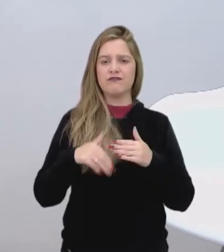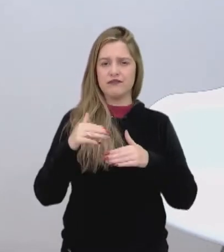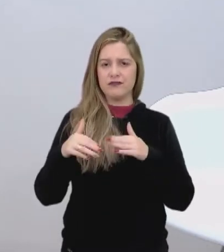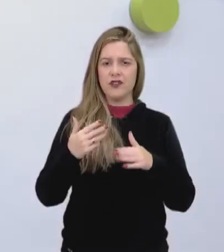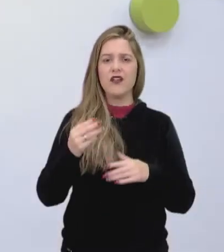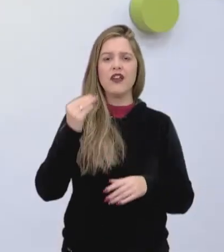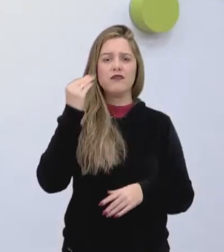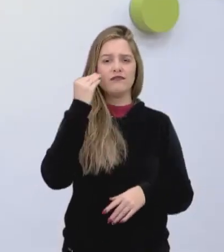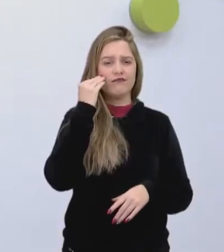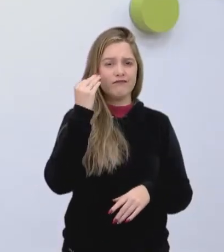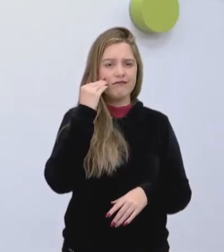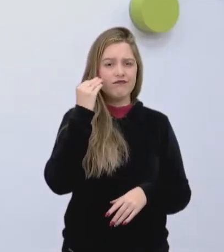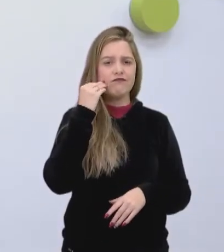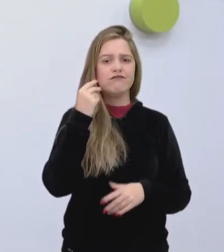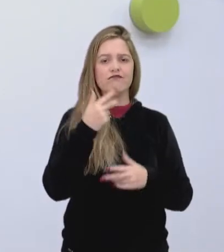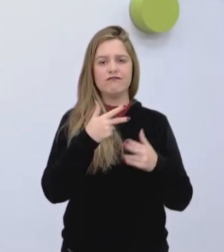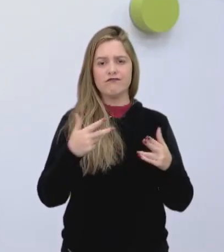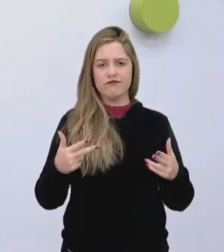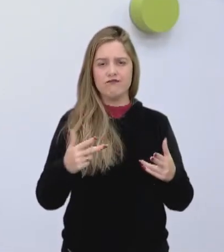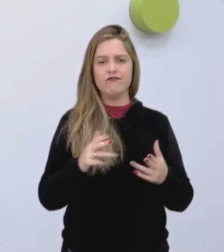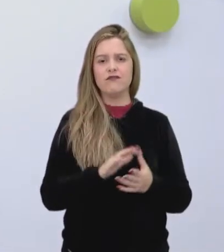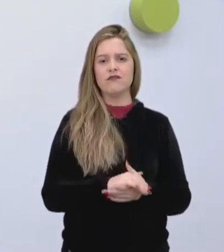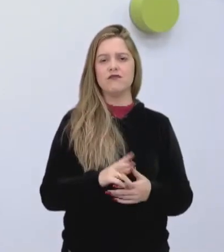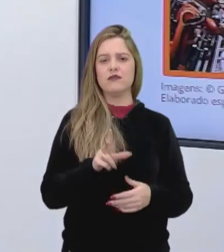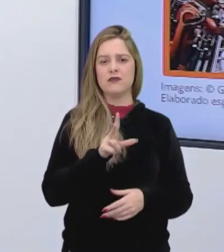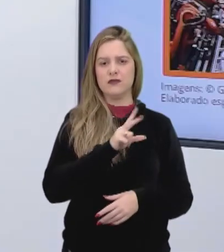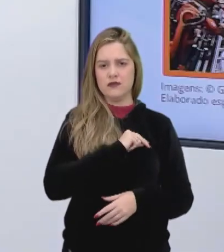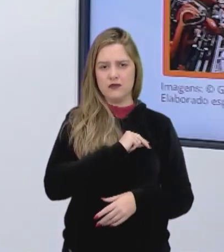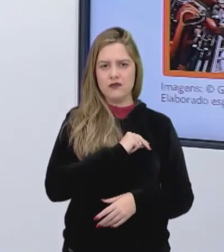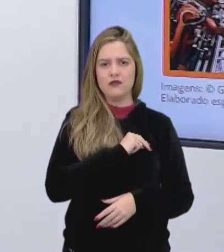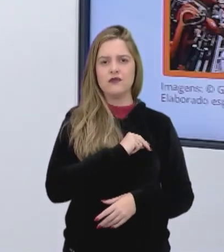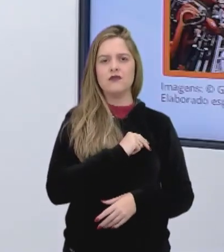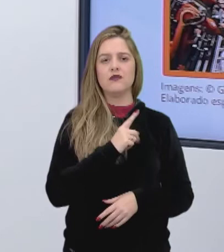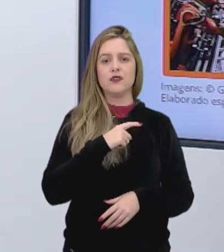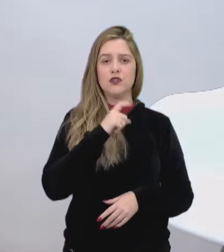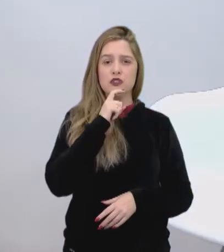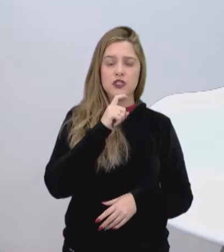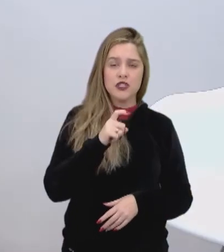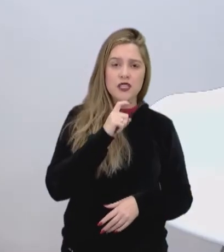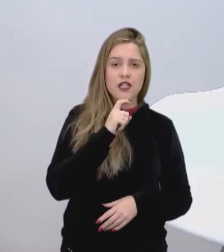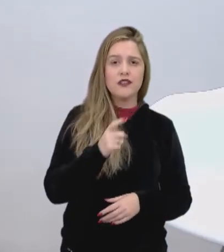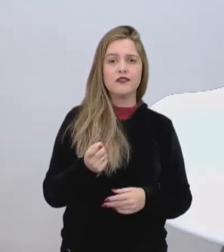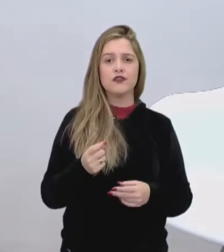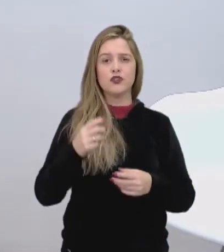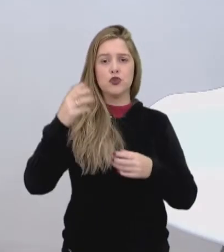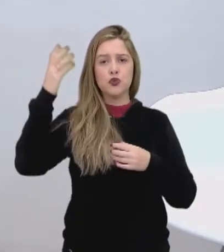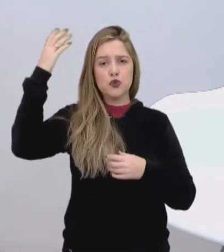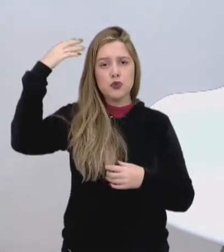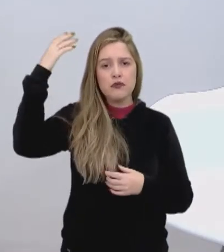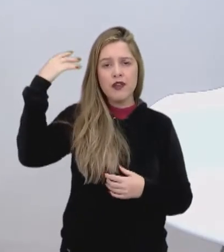você vai ter carros que não precisam de motoristas. Nossa. Geladeiras, chuveiros.